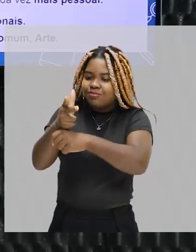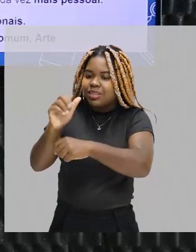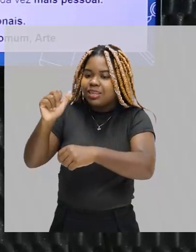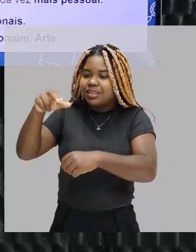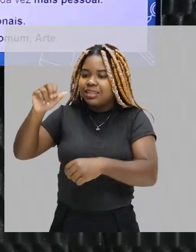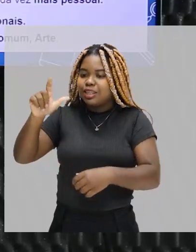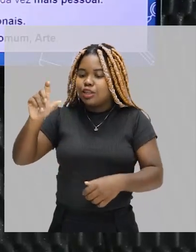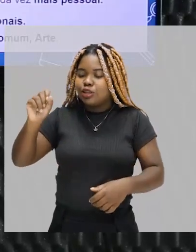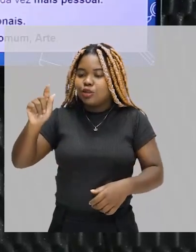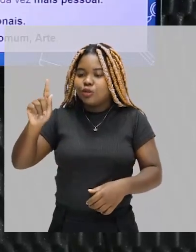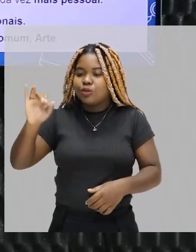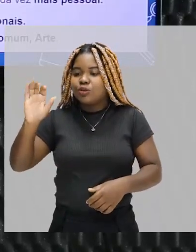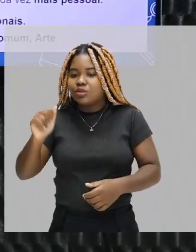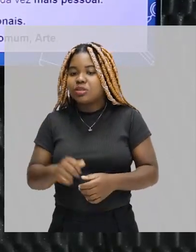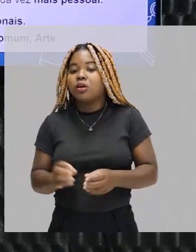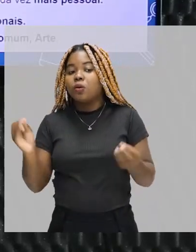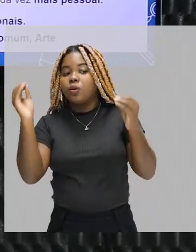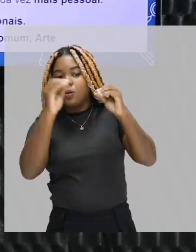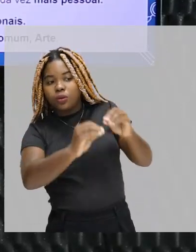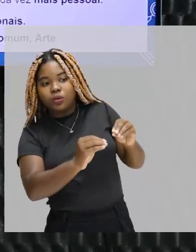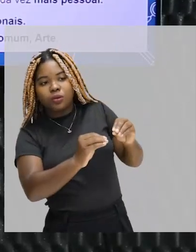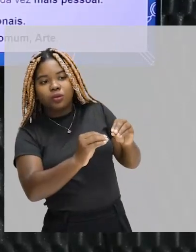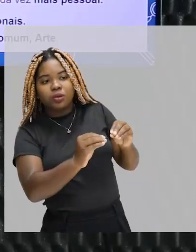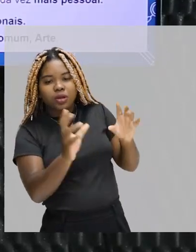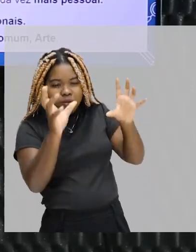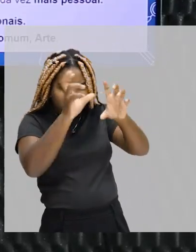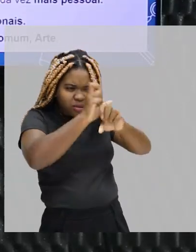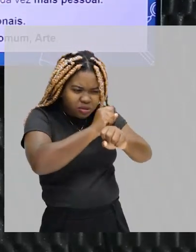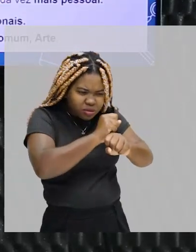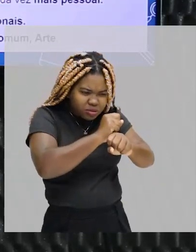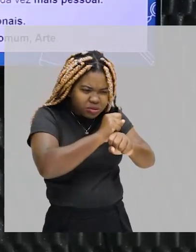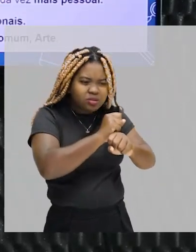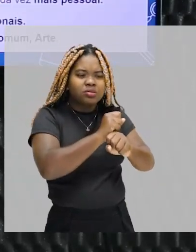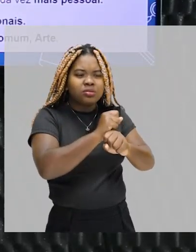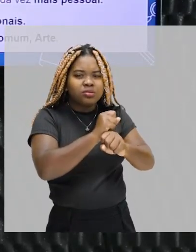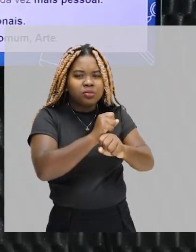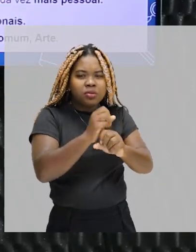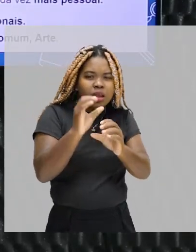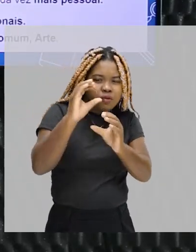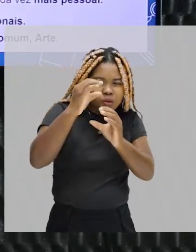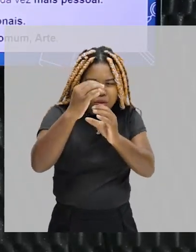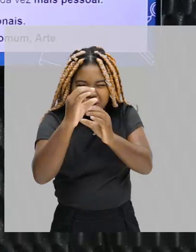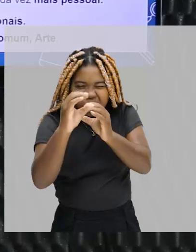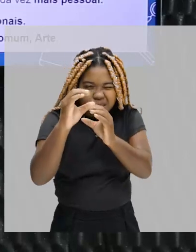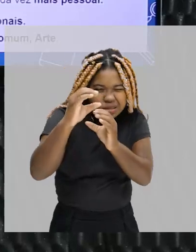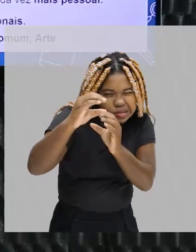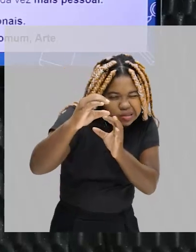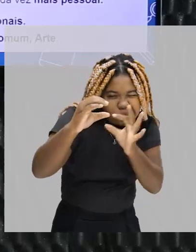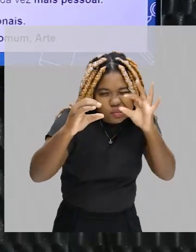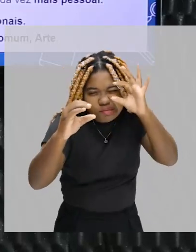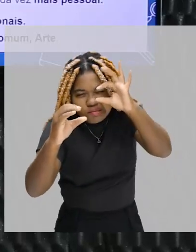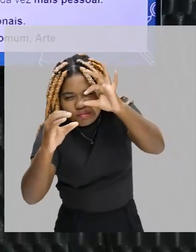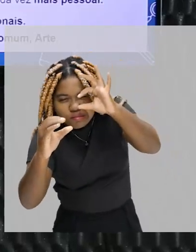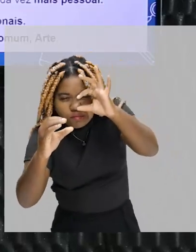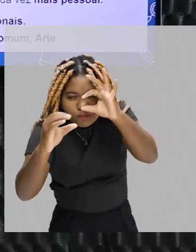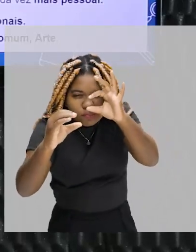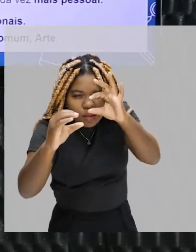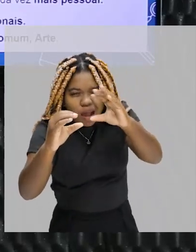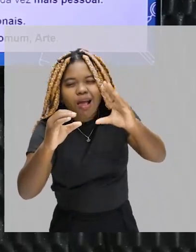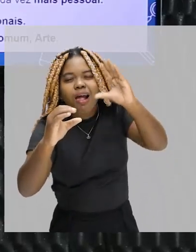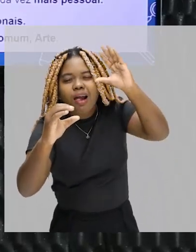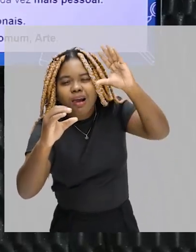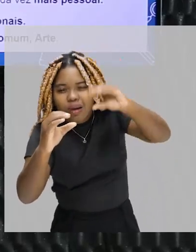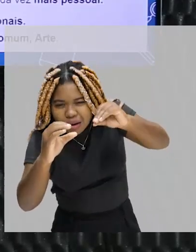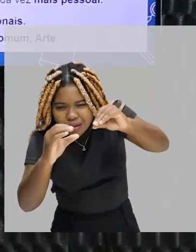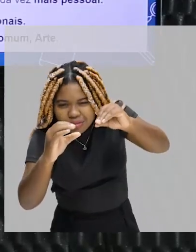escuro para não queimar o filme, colocava a câmera na frente, botava o olhinho lá num visor pequeno, tirava a fotografia